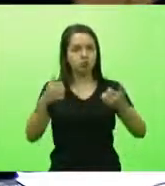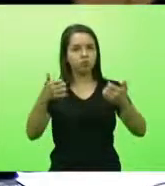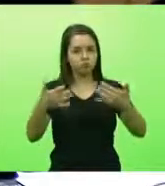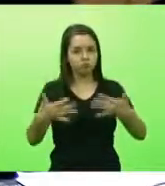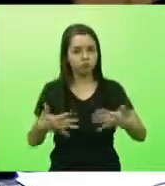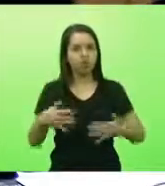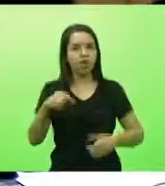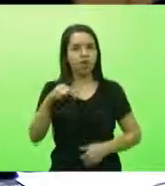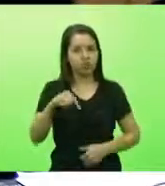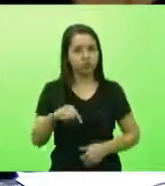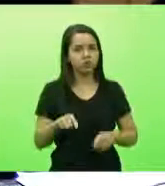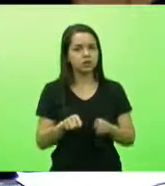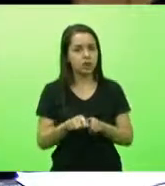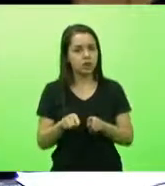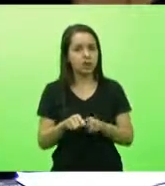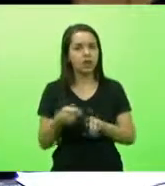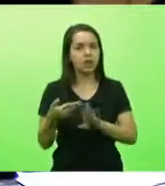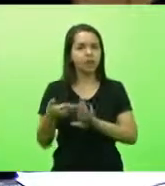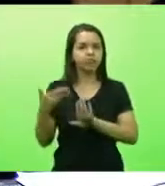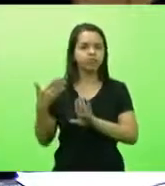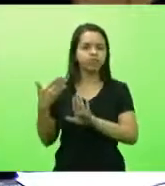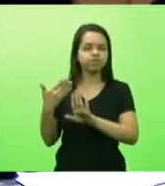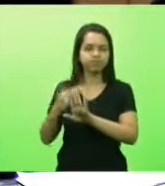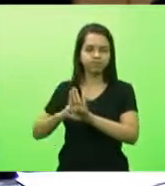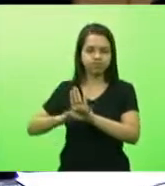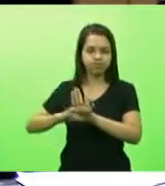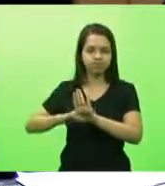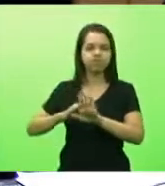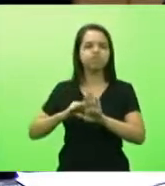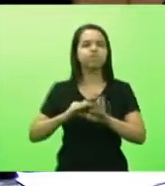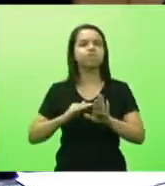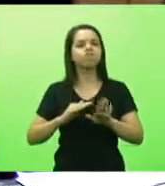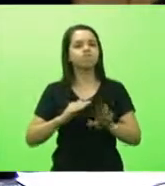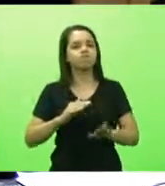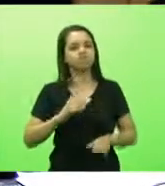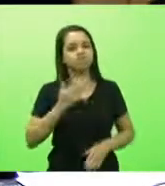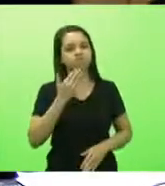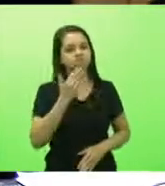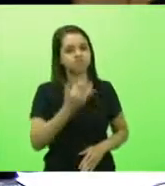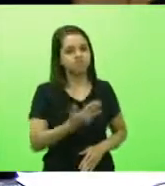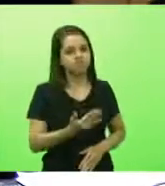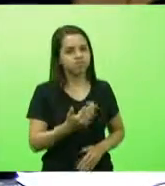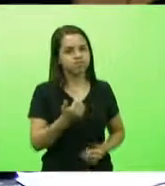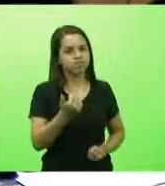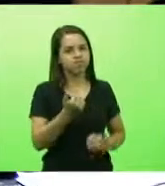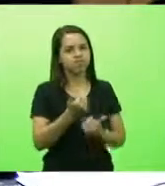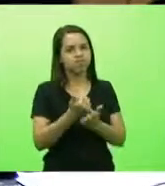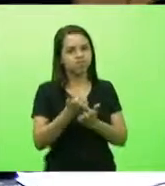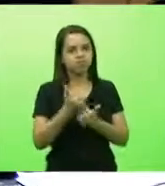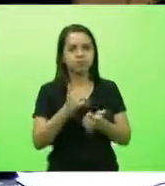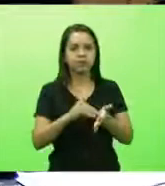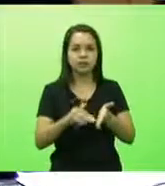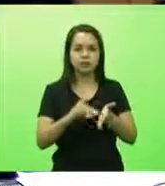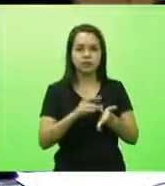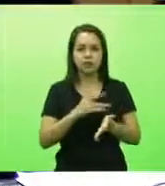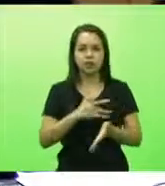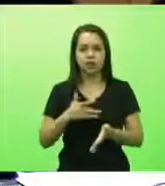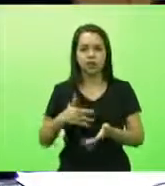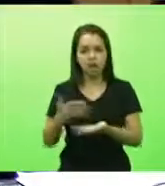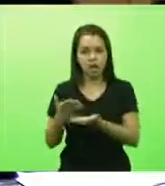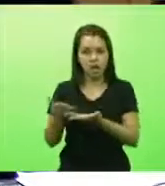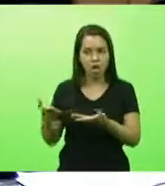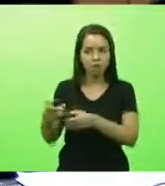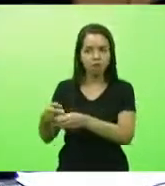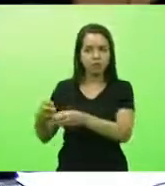também nos bastidores, solicitando apoio hoje para o secretário da Saúde, André Mota, para que nesses municípios, por